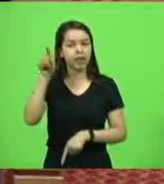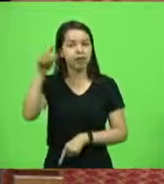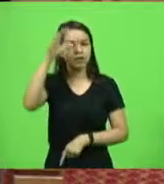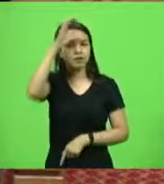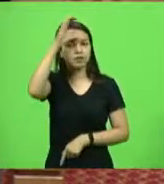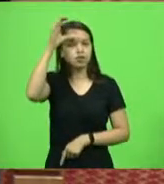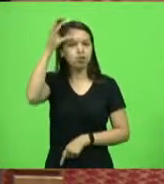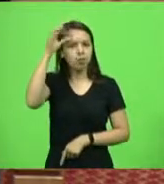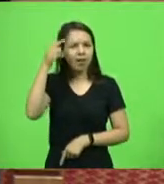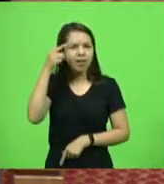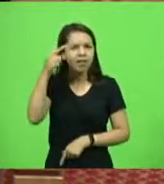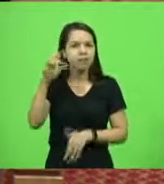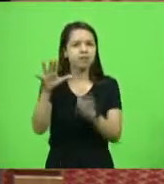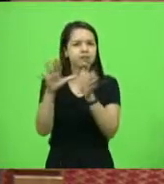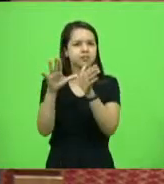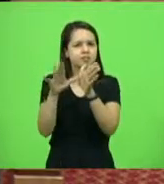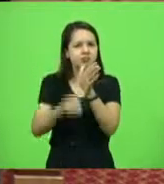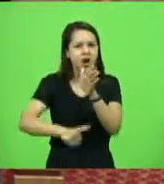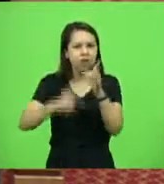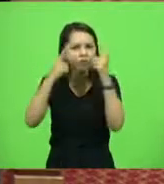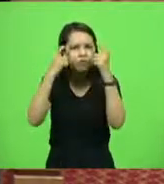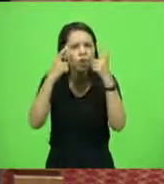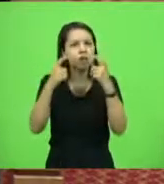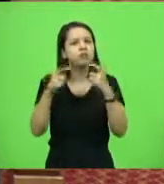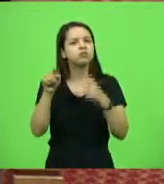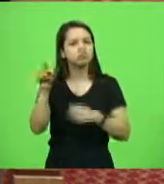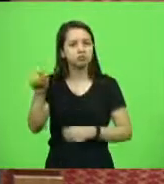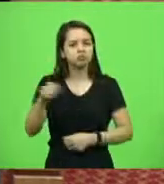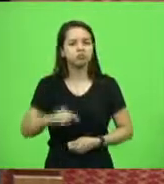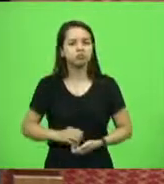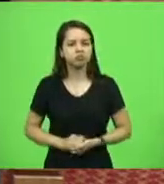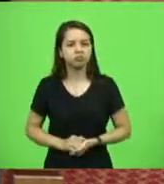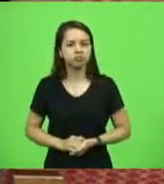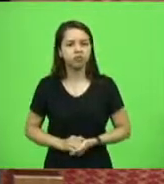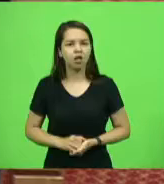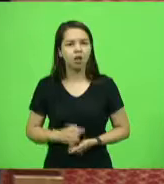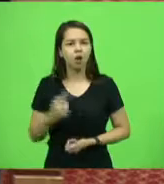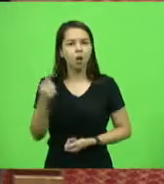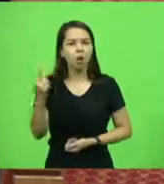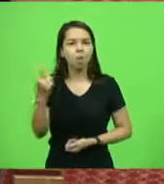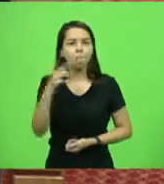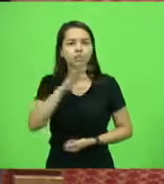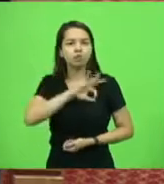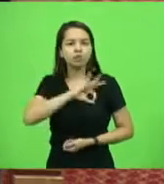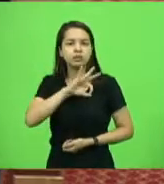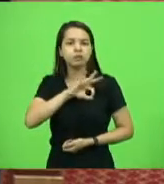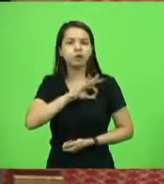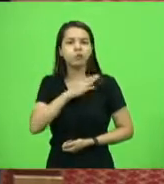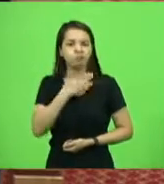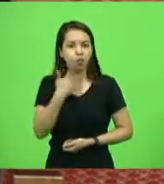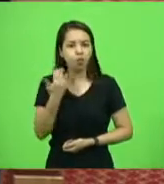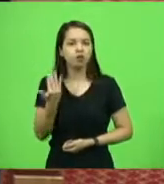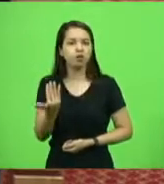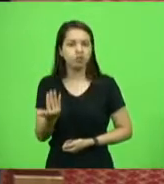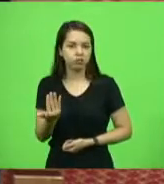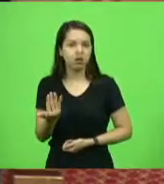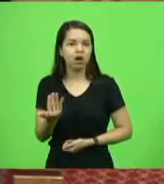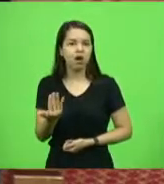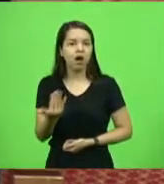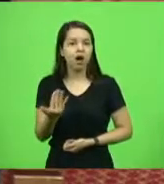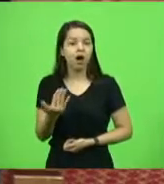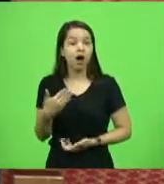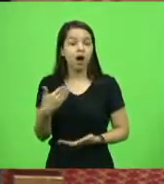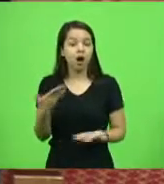aquele assalto violento, onde um policial militar foi ferido e só agora